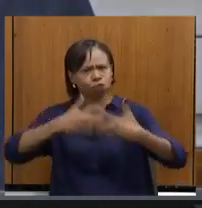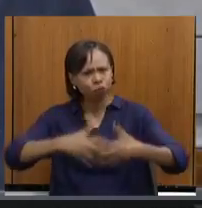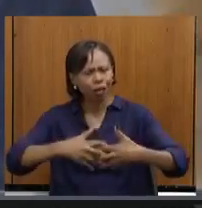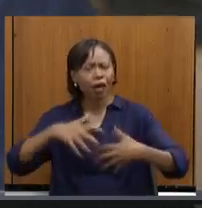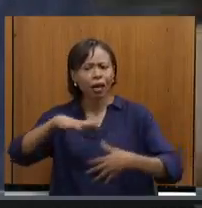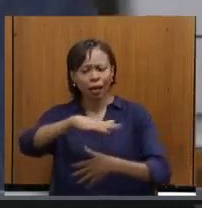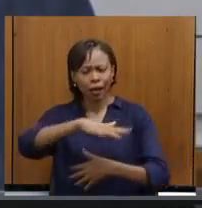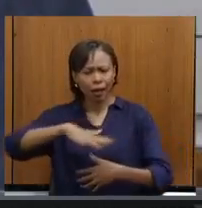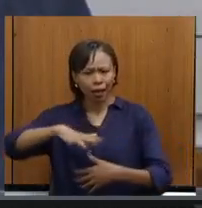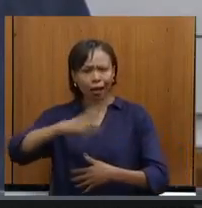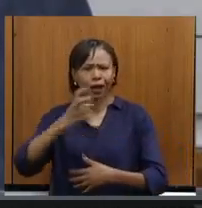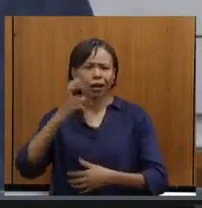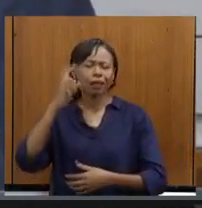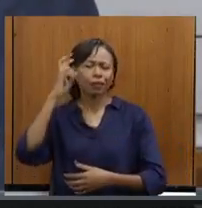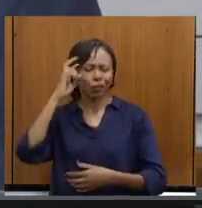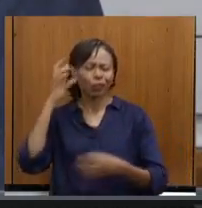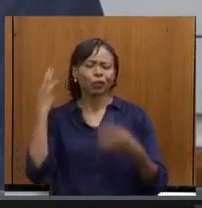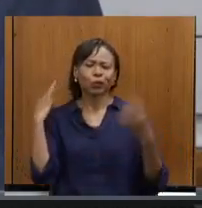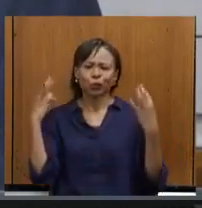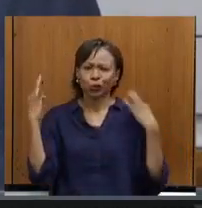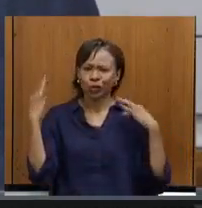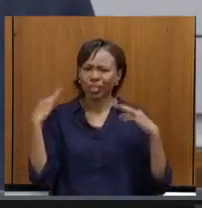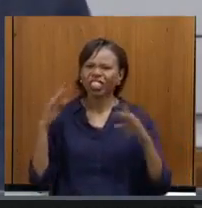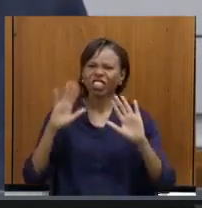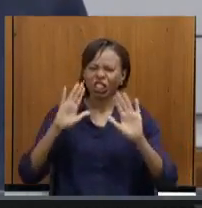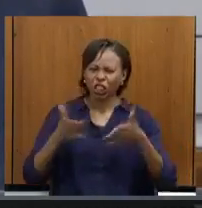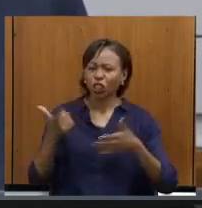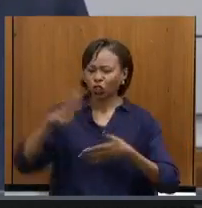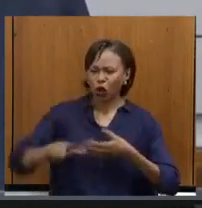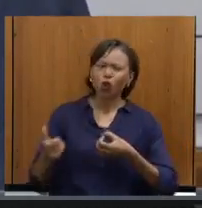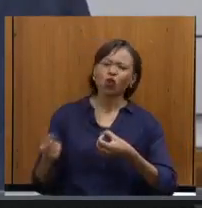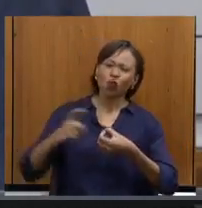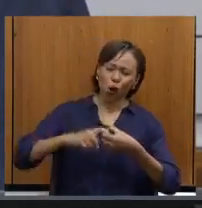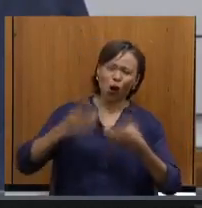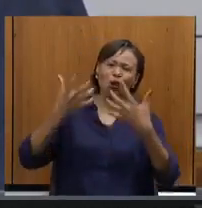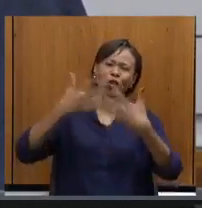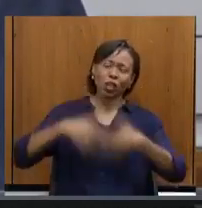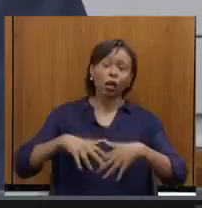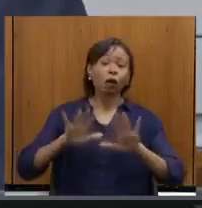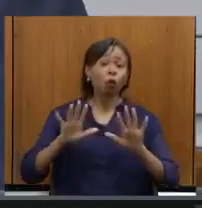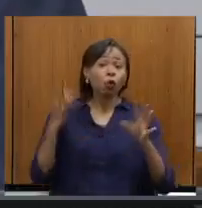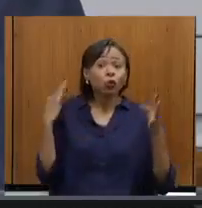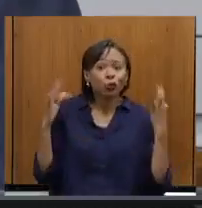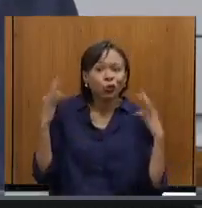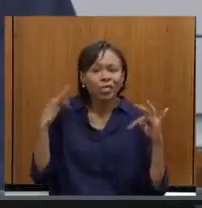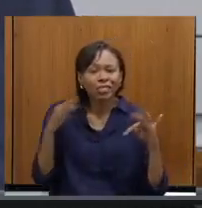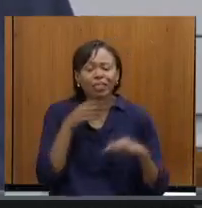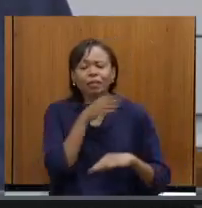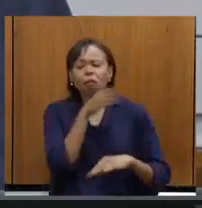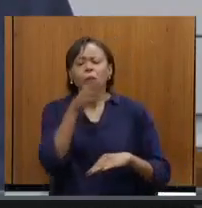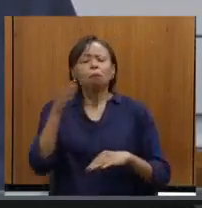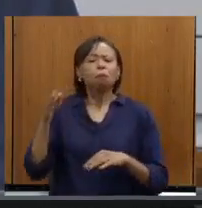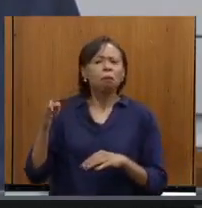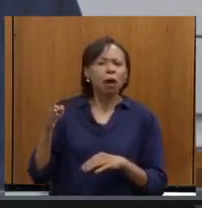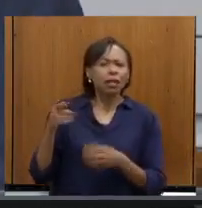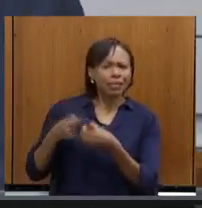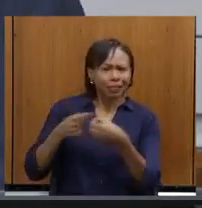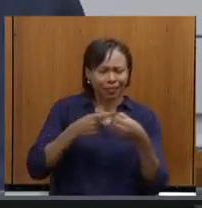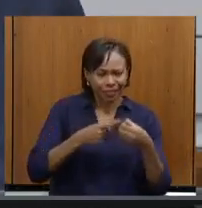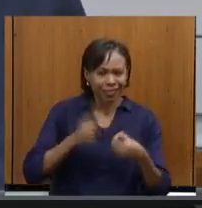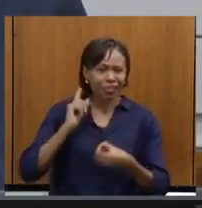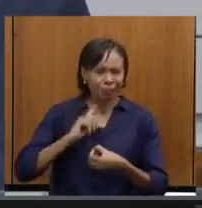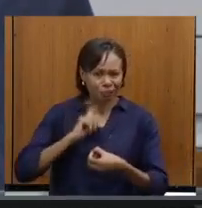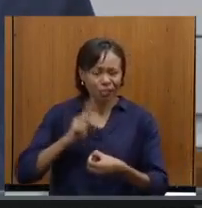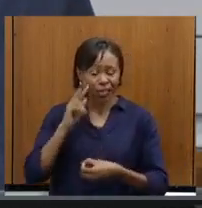já está sendo muito demandado. O turismo, basta nós andarmos pelas cidades de Minas Gerais, que, se nós formos